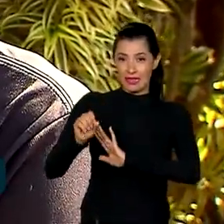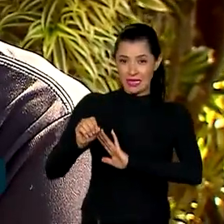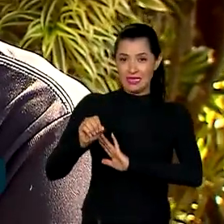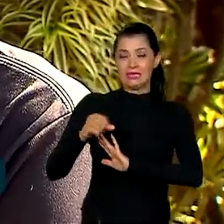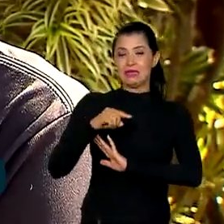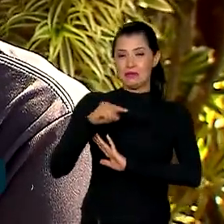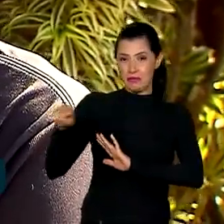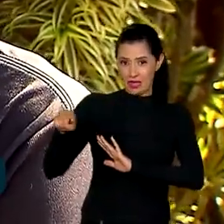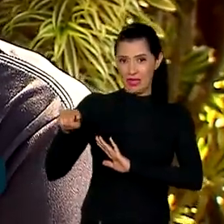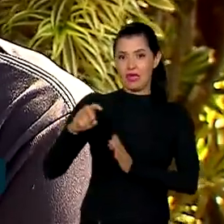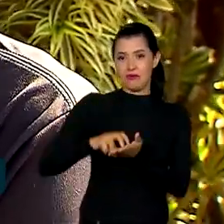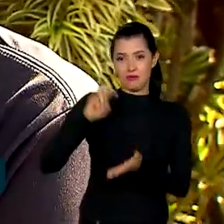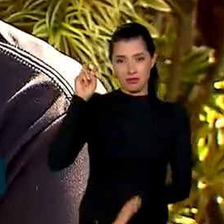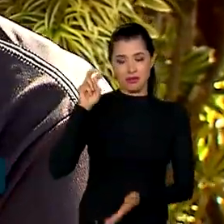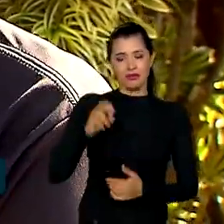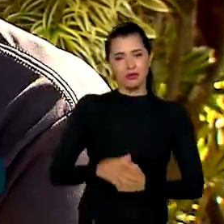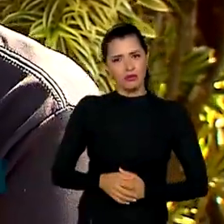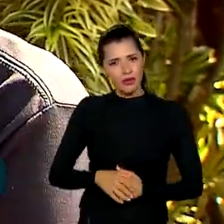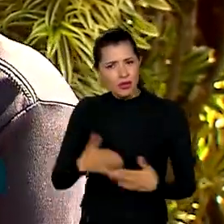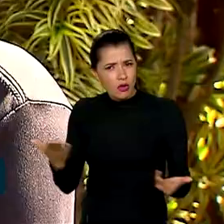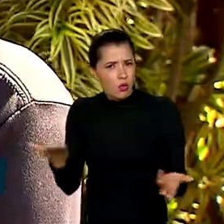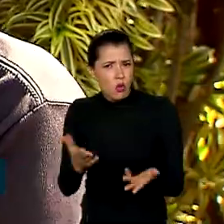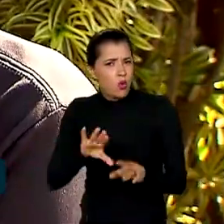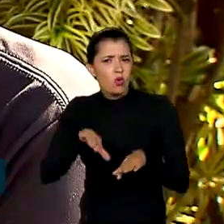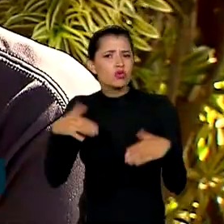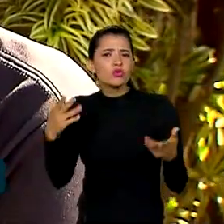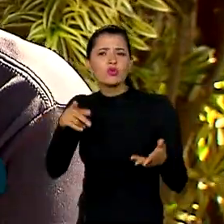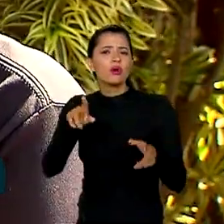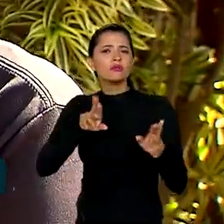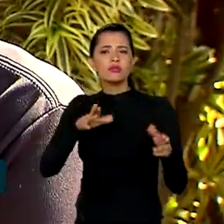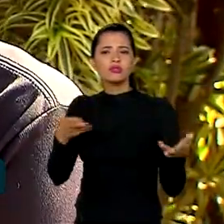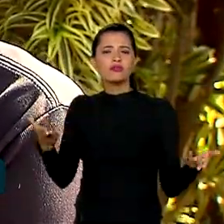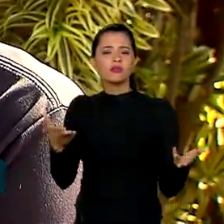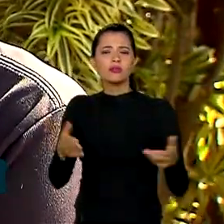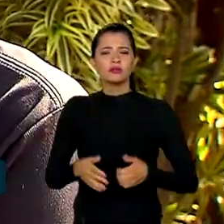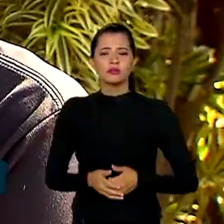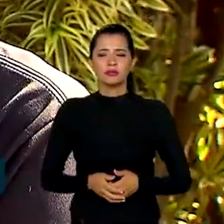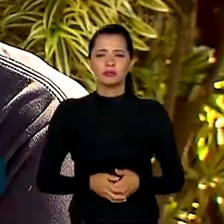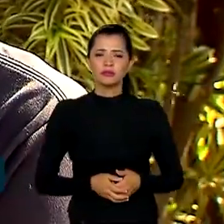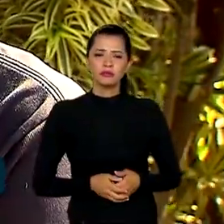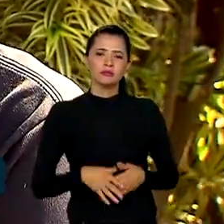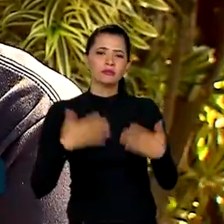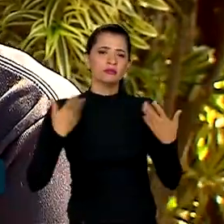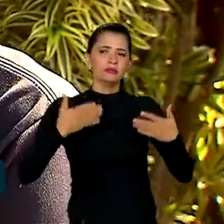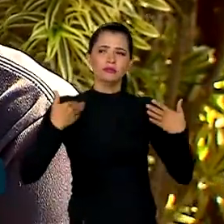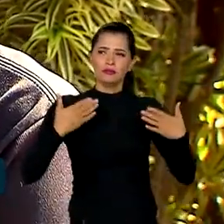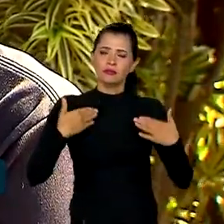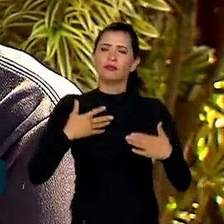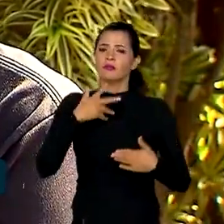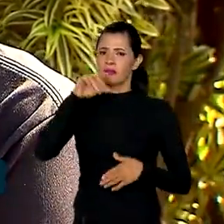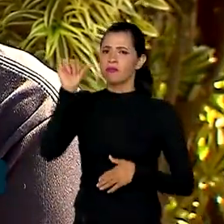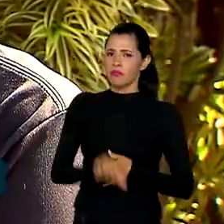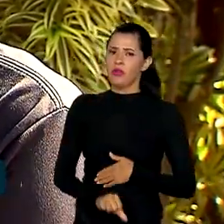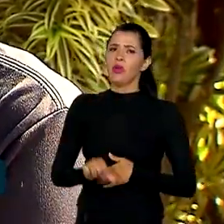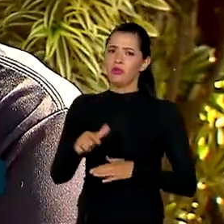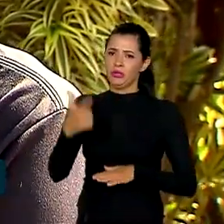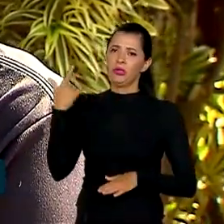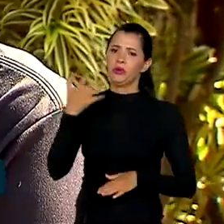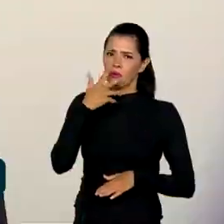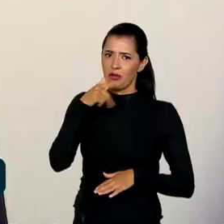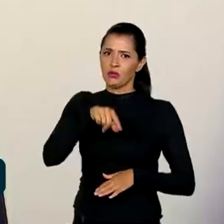meia. E hoje, qual a expectativa aqui desse sol? Calor demais, Vai ser pior que ontem.